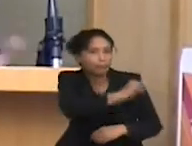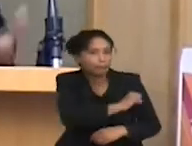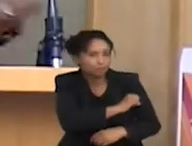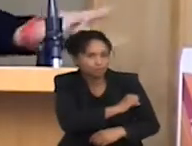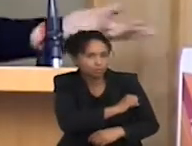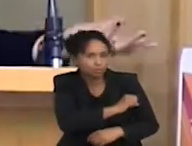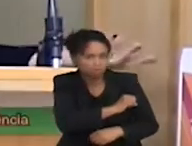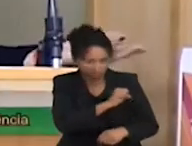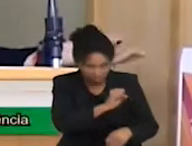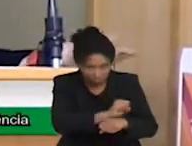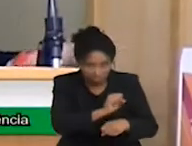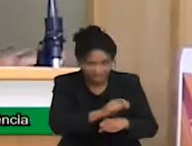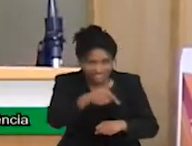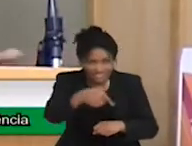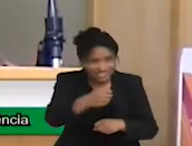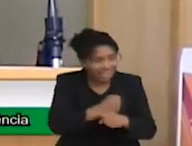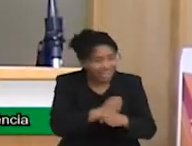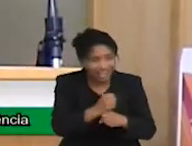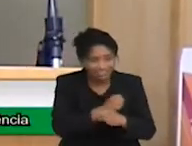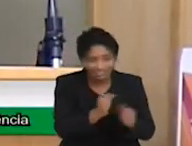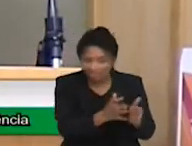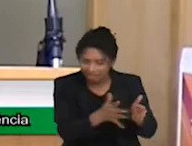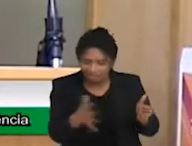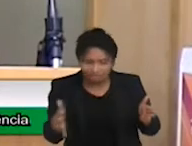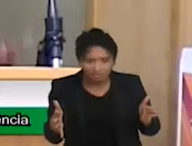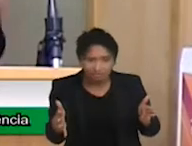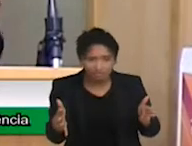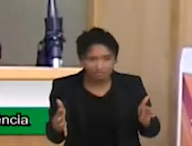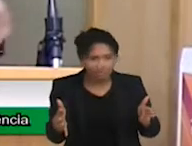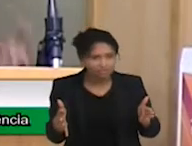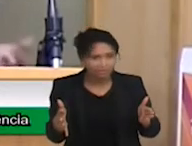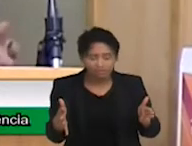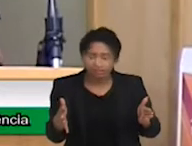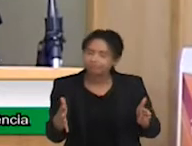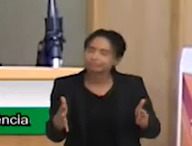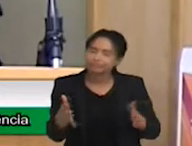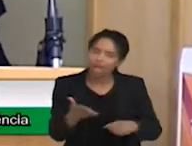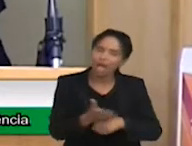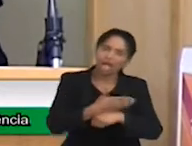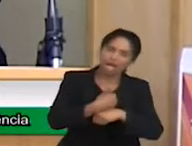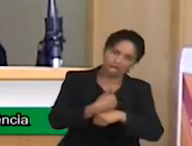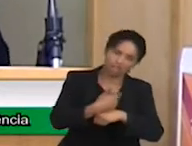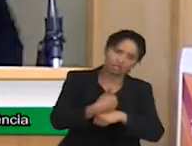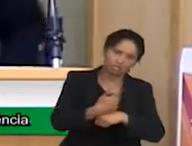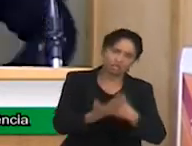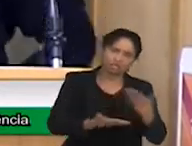Para esperar passar essa janela de oportunidade maravilhosa? Então, tem que ser precoce.